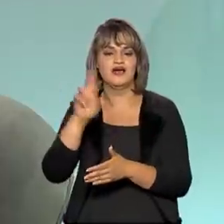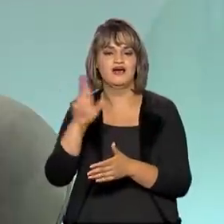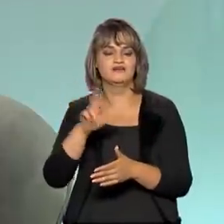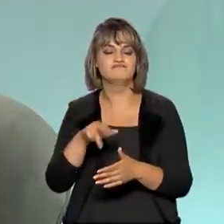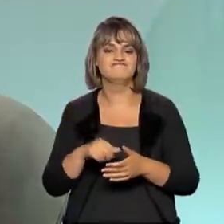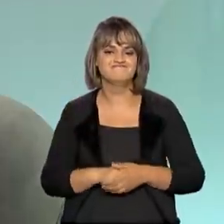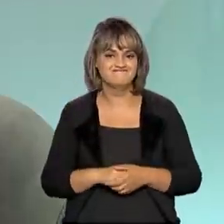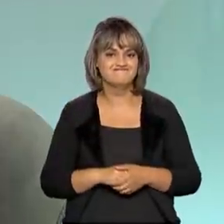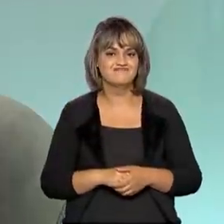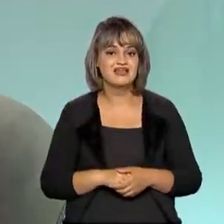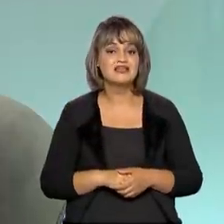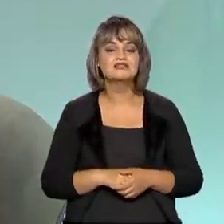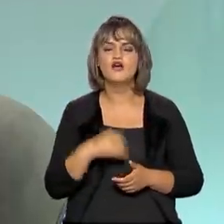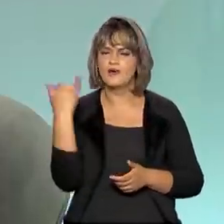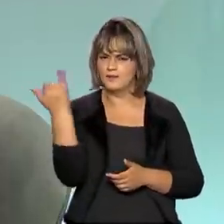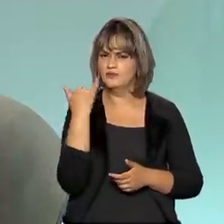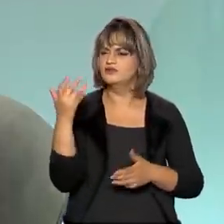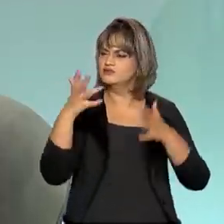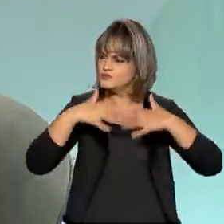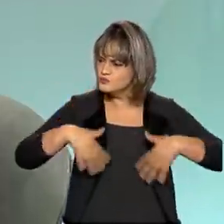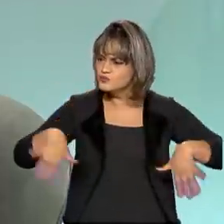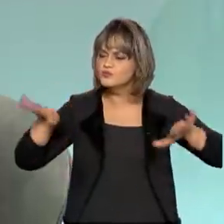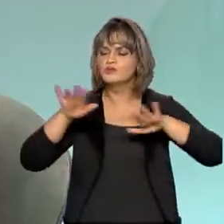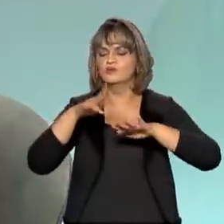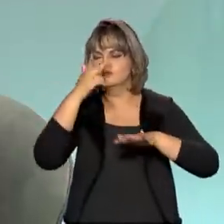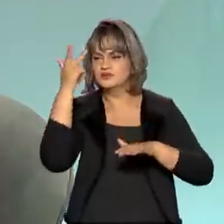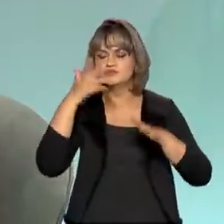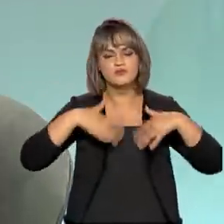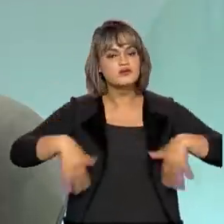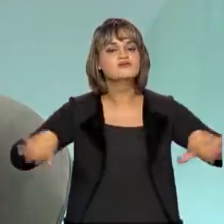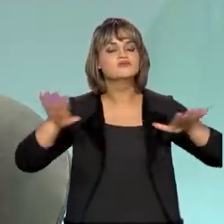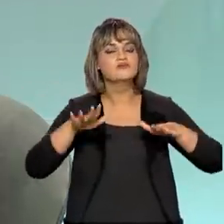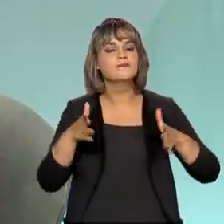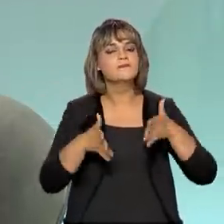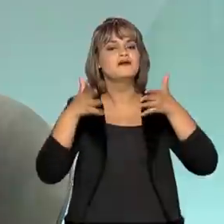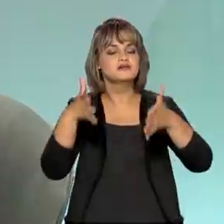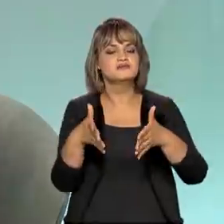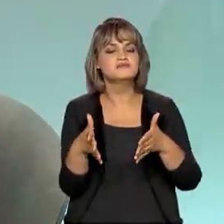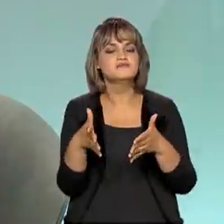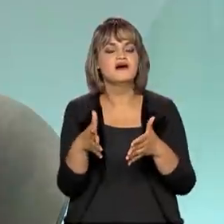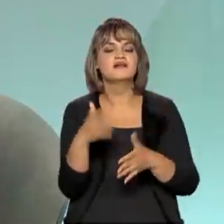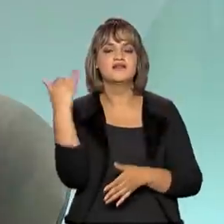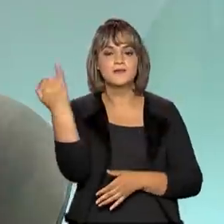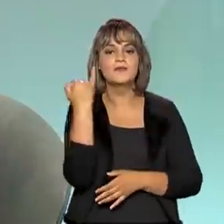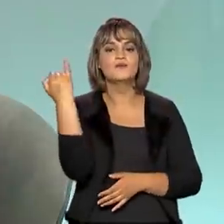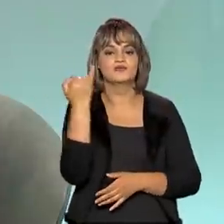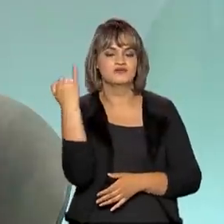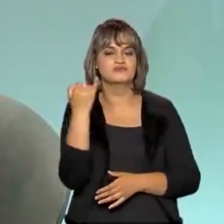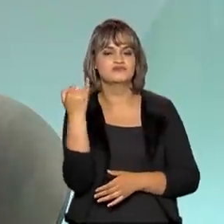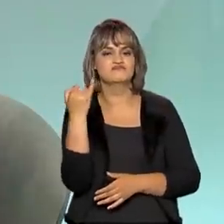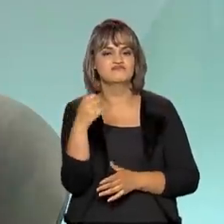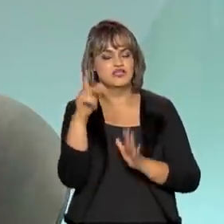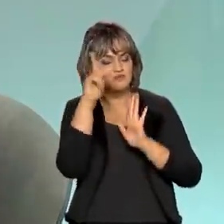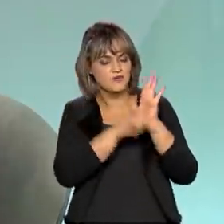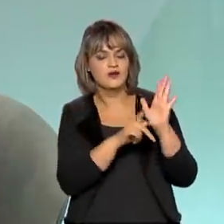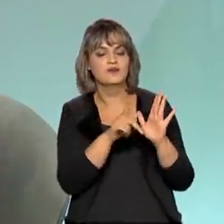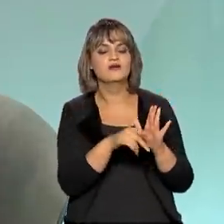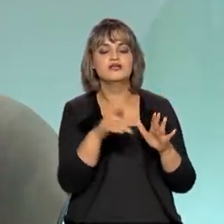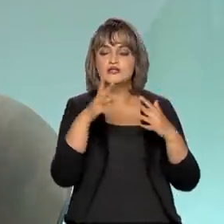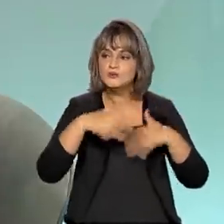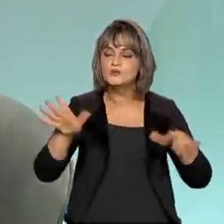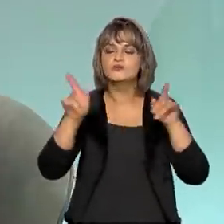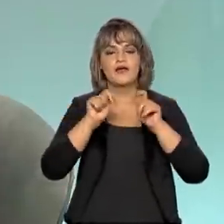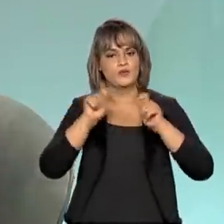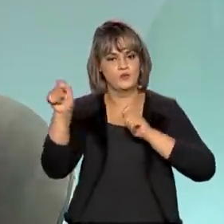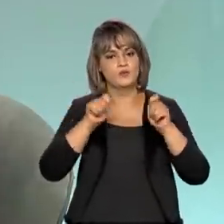todos estarem imbuídos da importância desse programa e da necessidade de todos